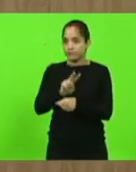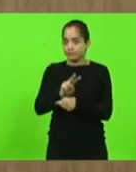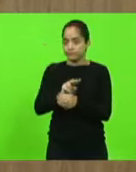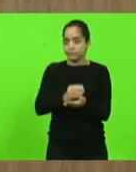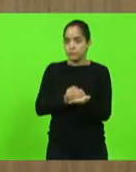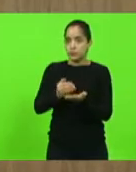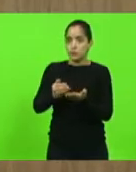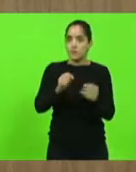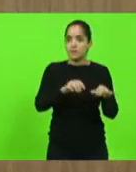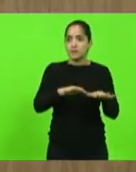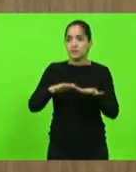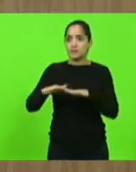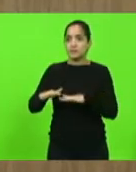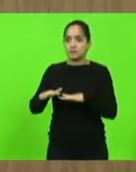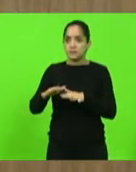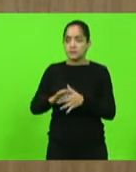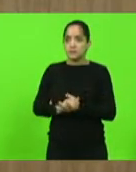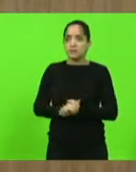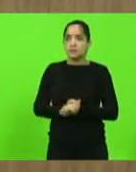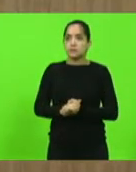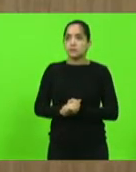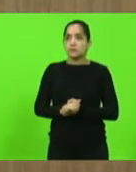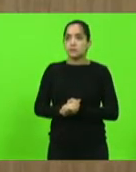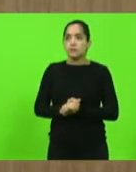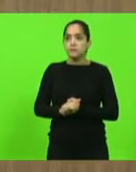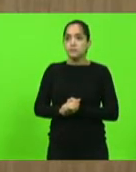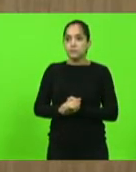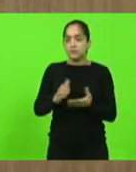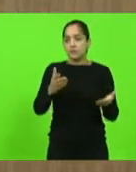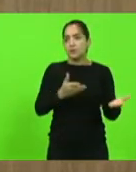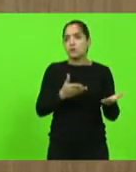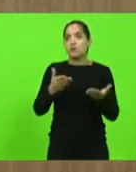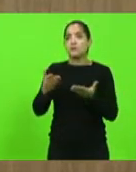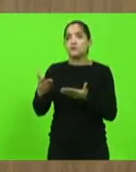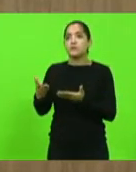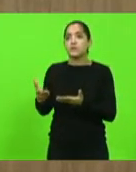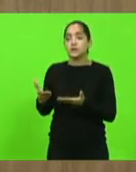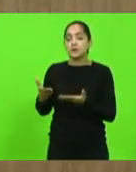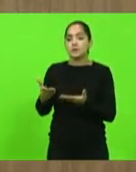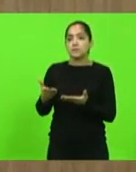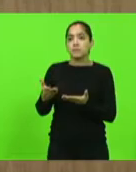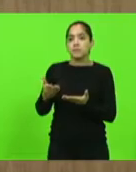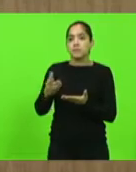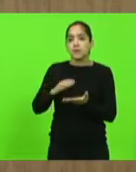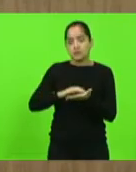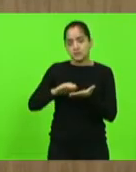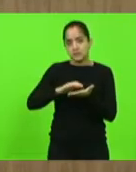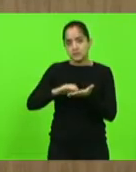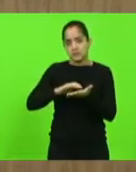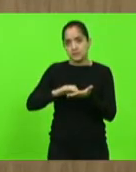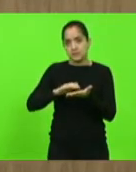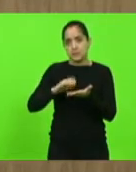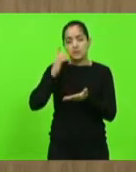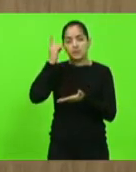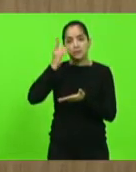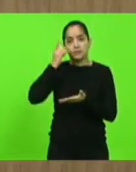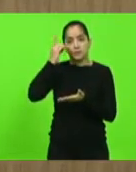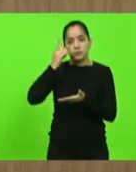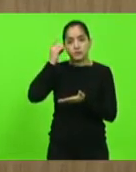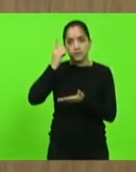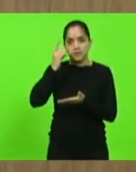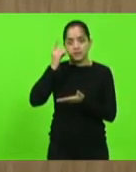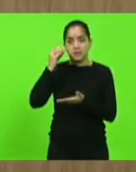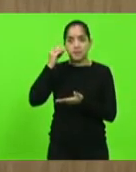Deus, declaro aberto a presente sessão. Convido a senhora secretária, deputada Marlene, para